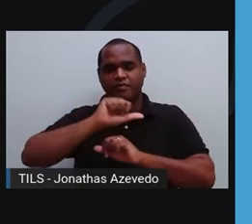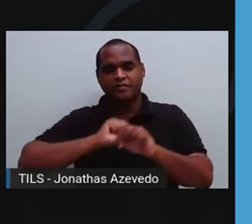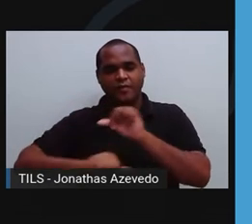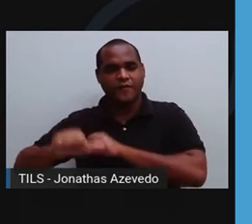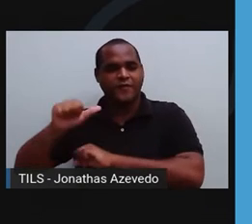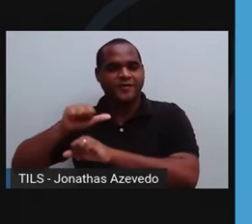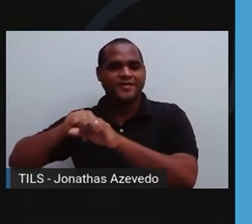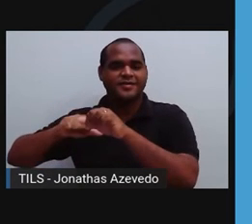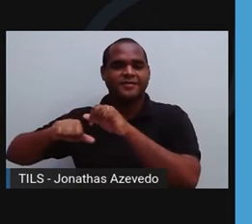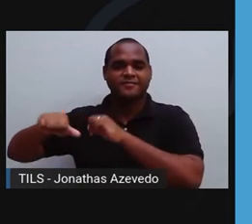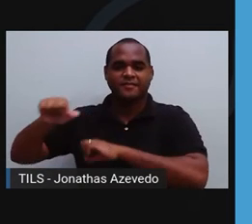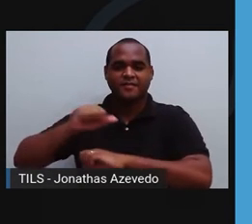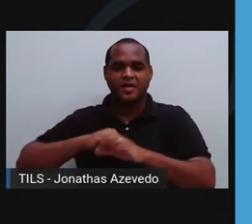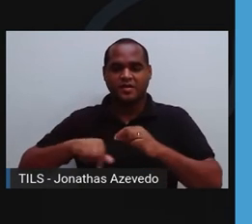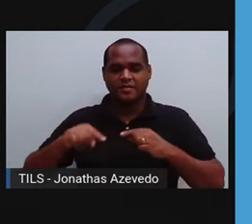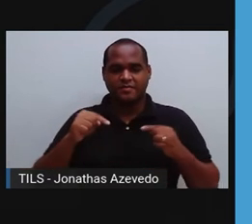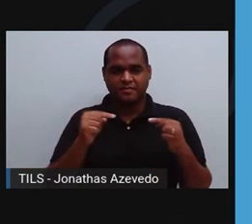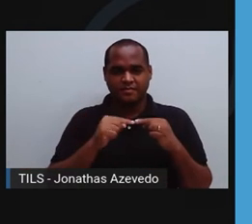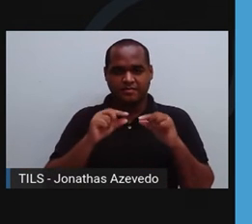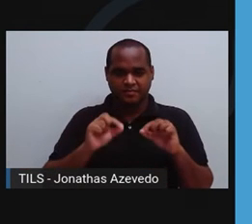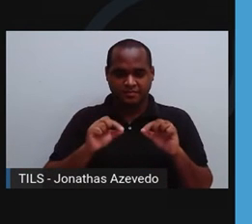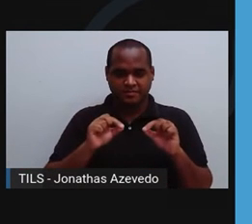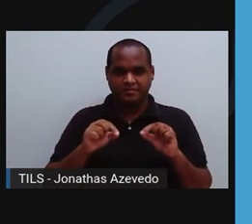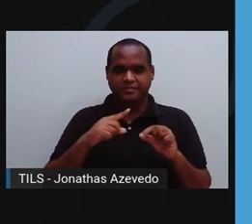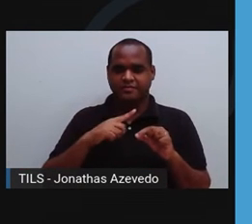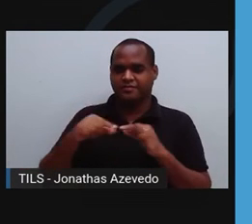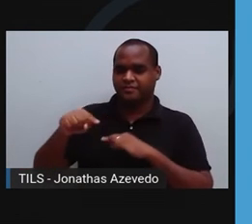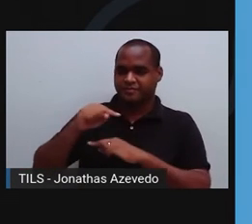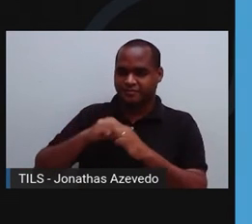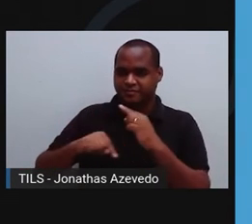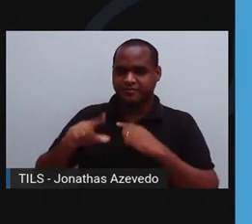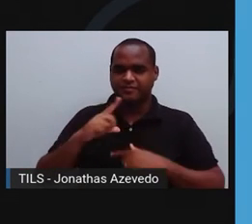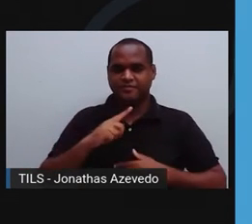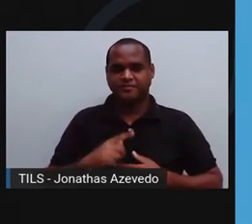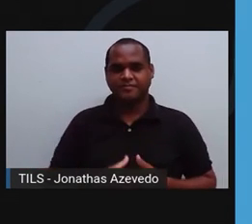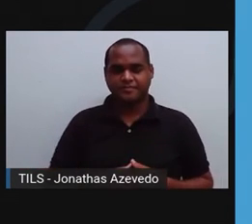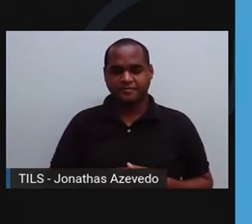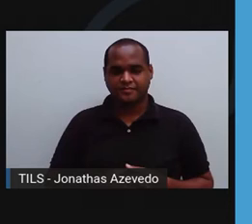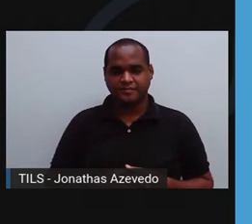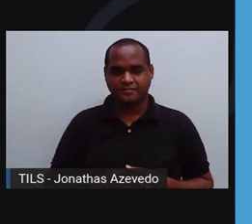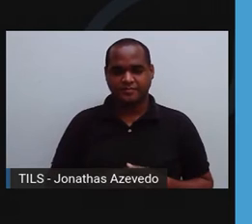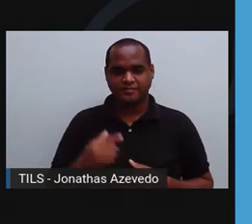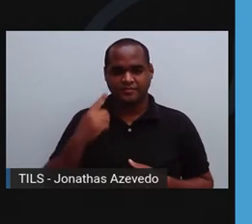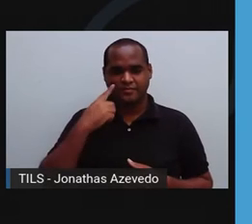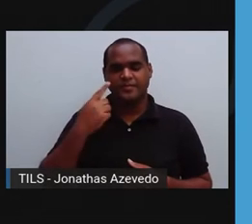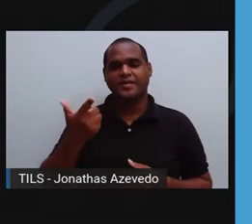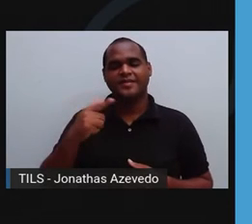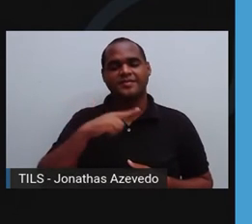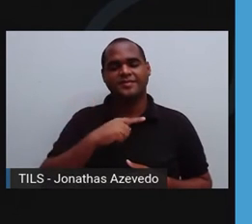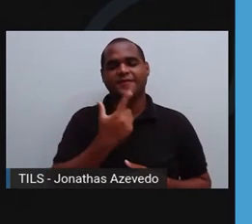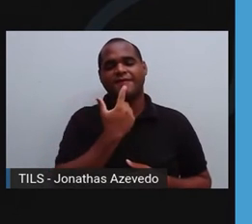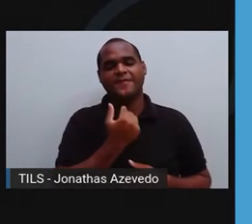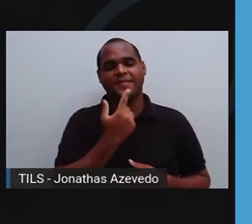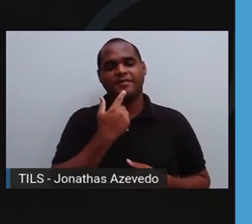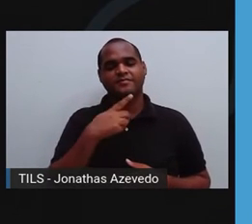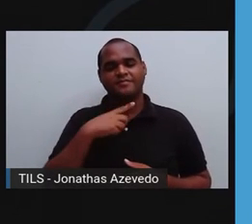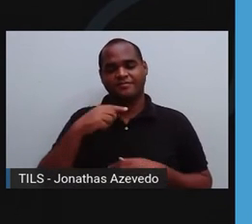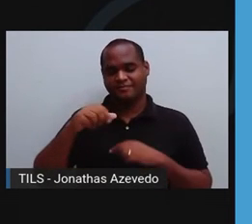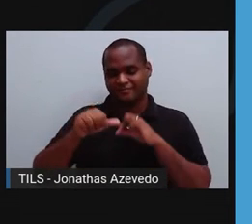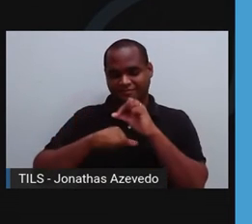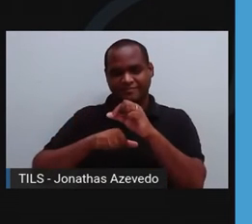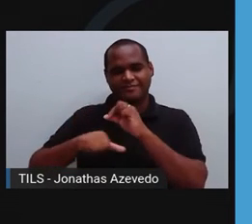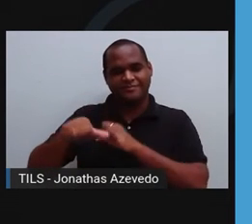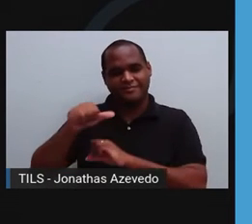todo o corpo. Nós chamamos isso de pequena circulação. Então, quer dizer que o sistema sanguíneo o leva, mas também